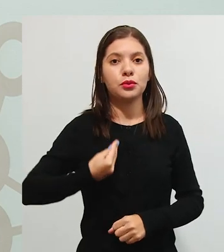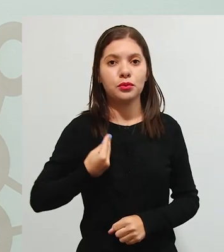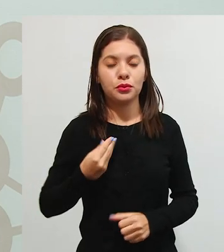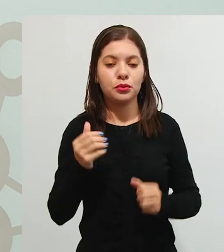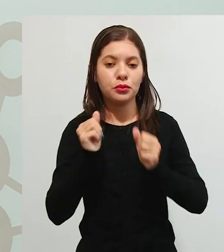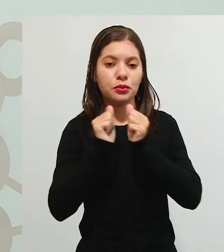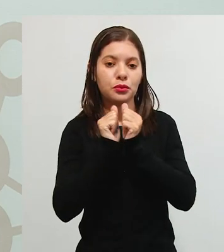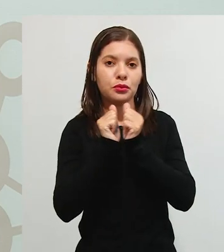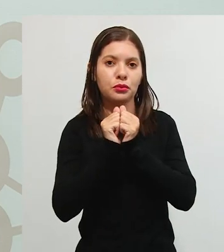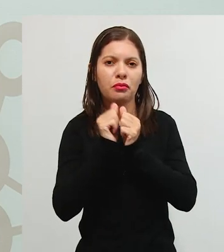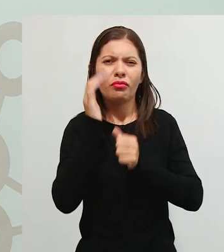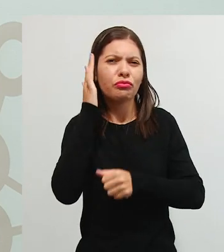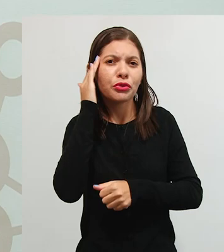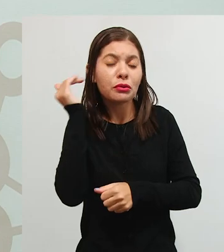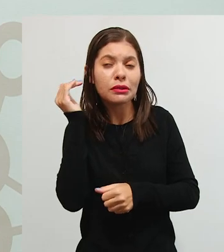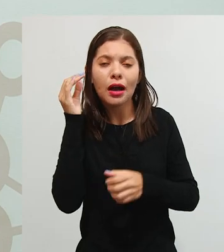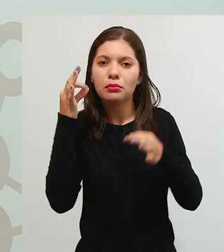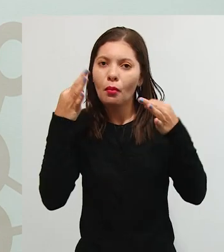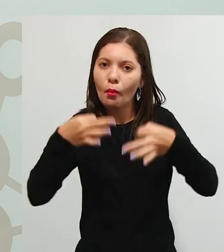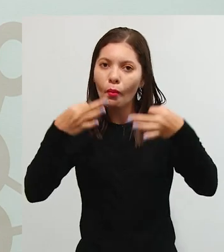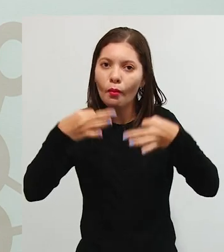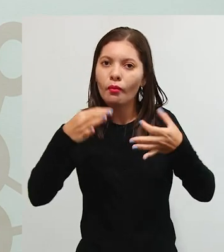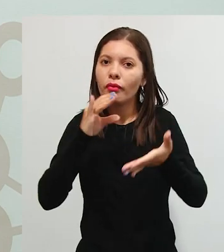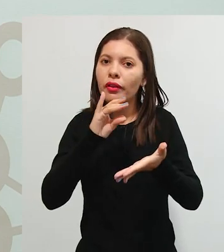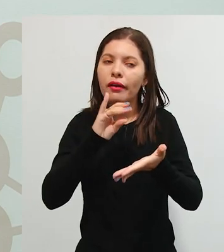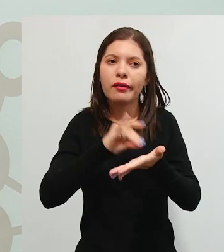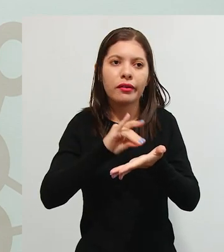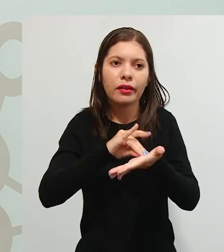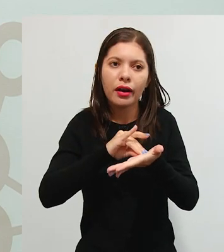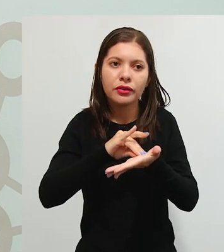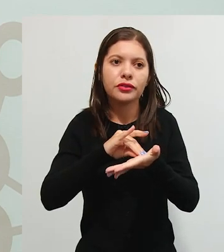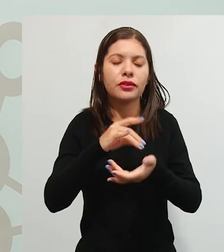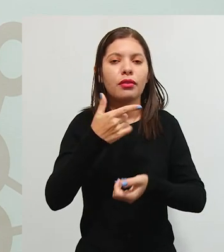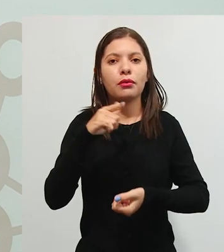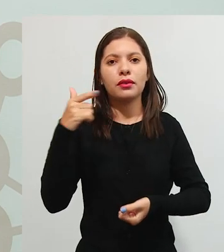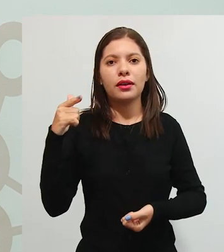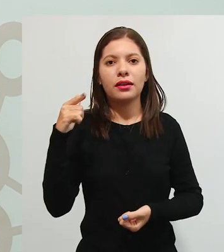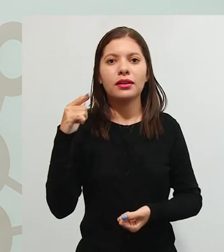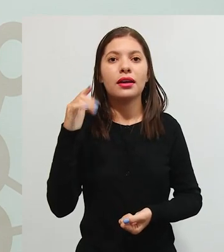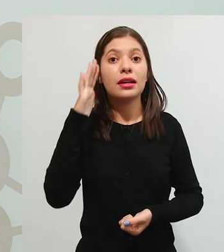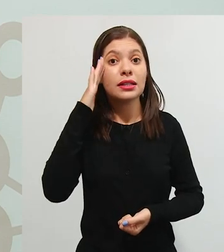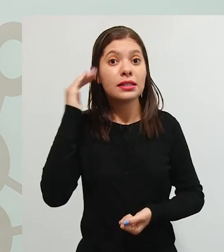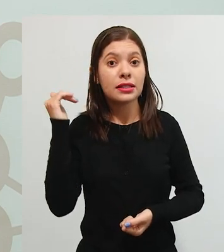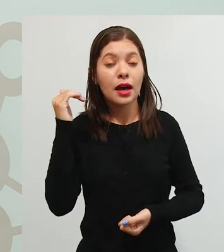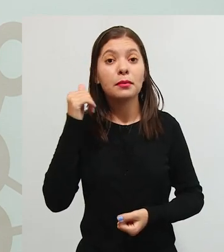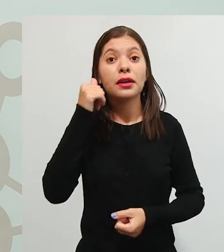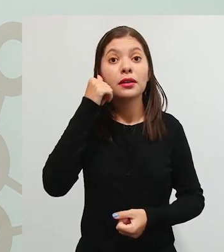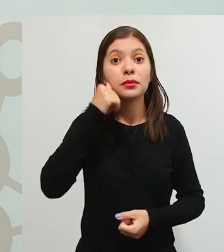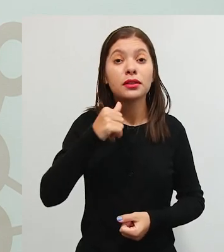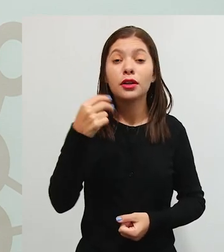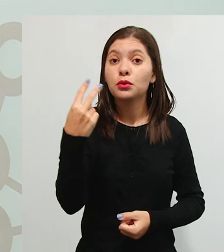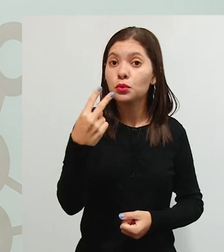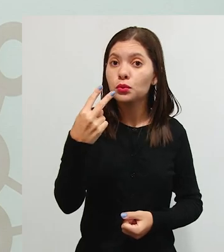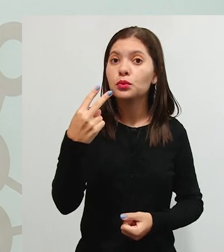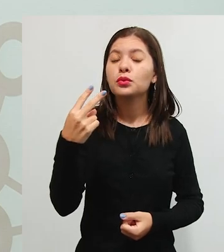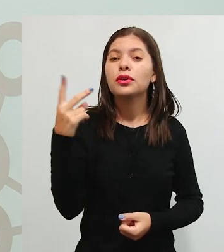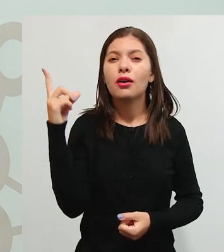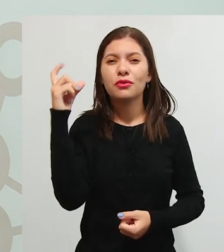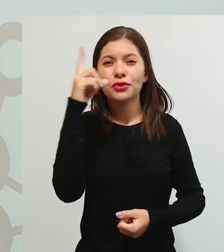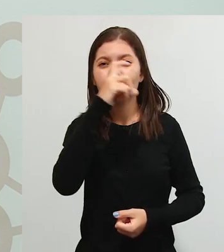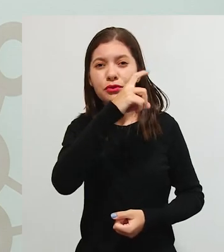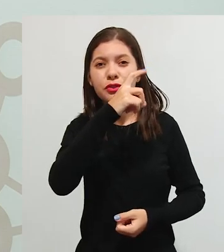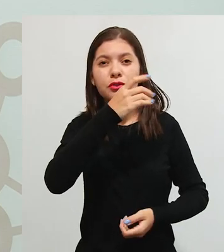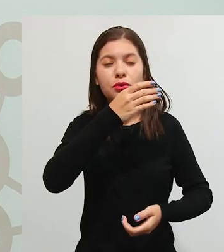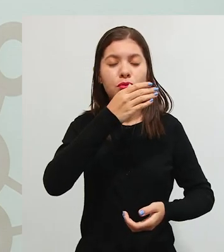não se sabe ao certo o que aconteceu com aquelas meninas, mas o que se sabe é que elas tinham uma